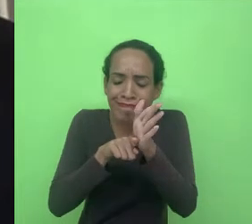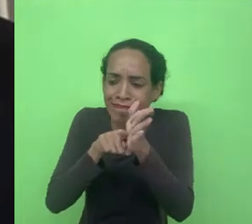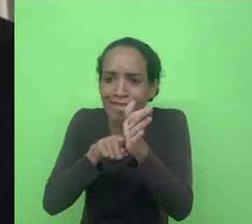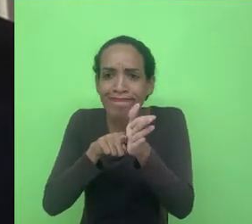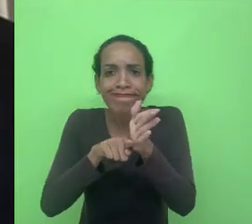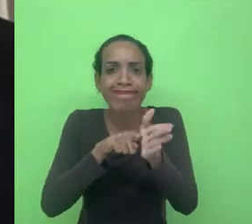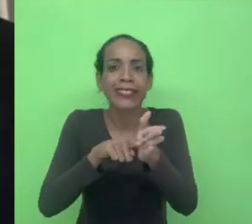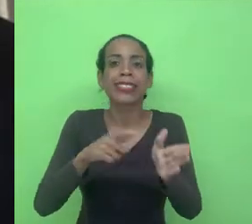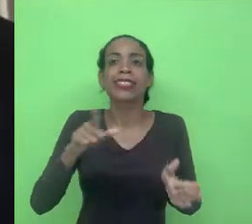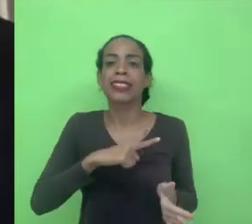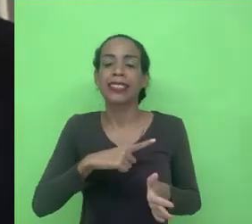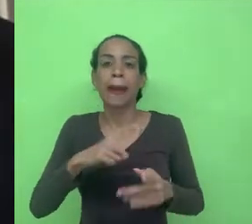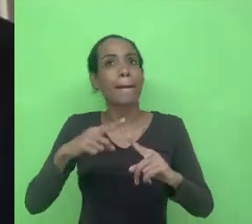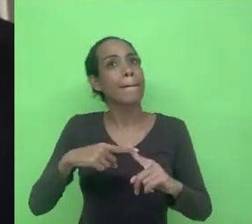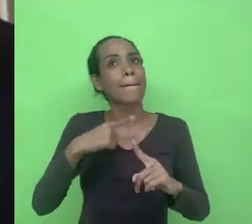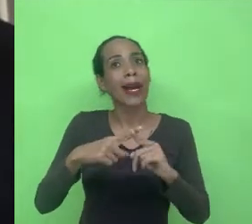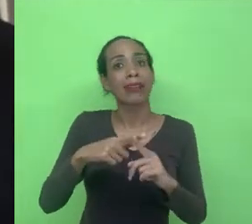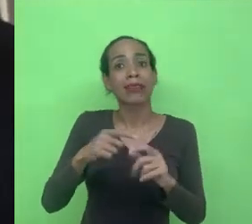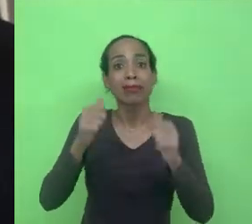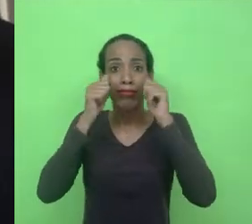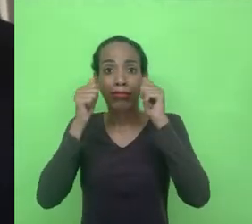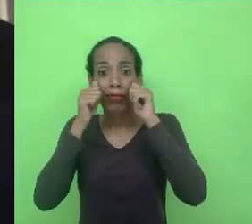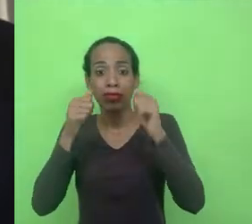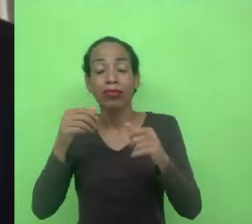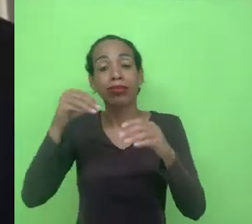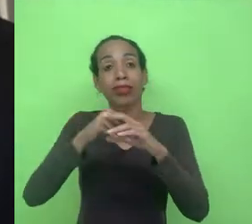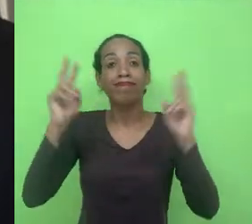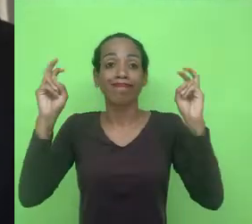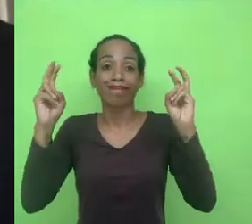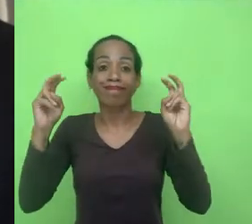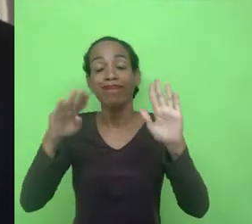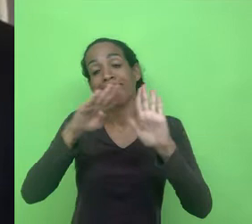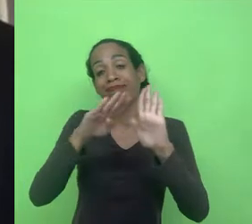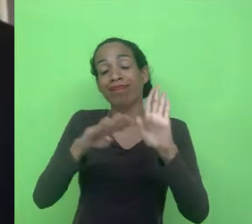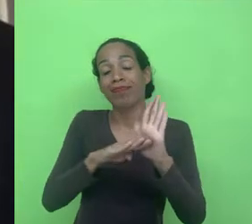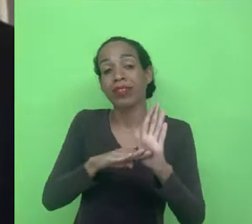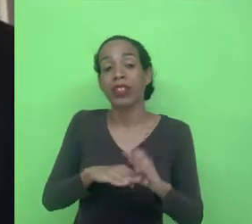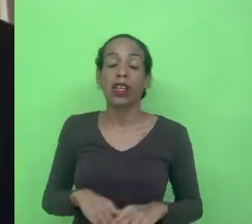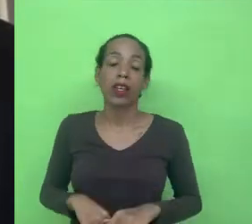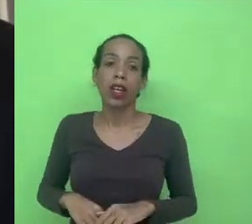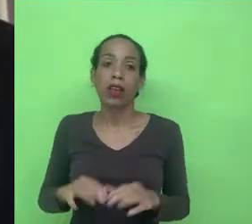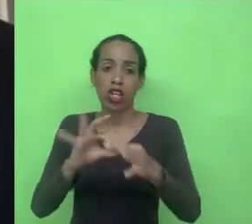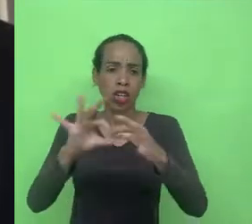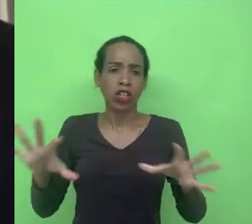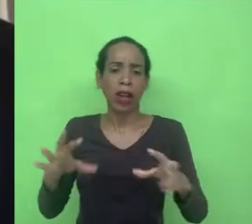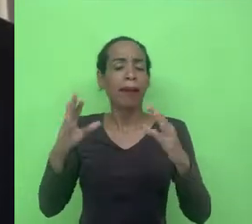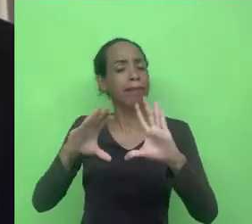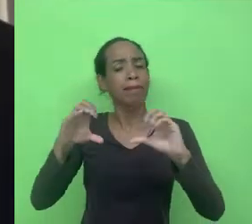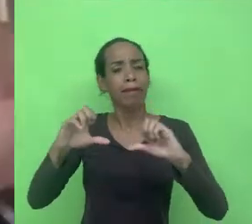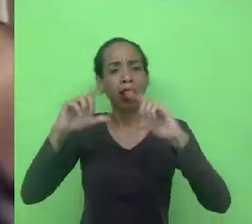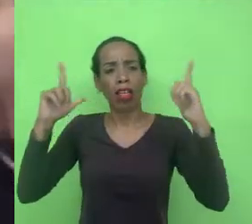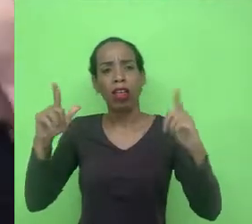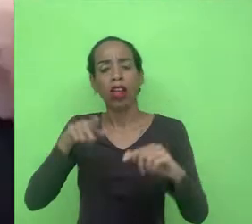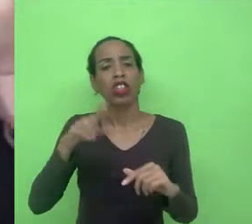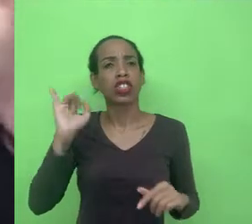pretensão de ser mais um ator nesse contexto. Então, assim, para deixar isso mais claro, acho que não sei se vocês já ouviram